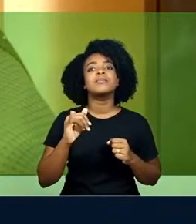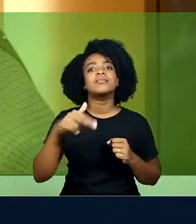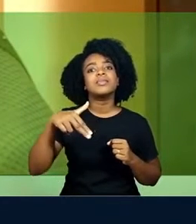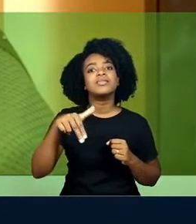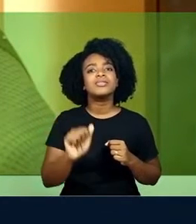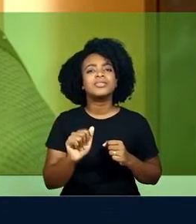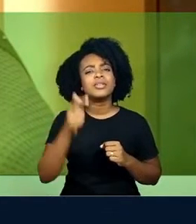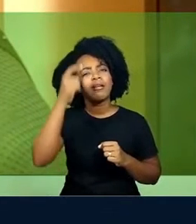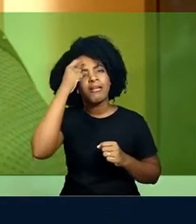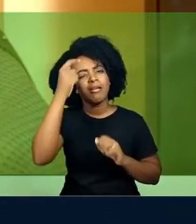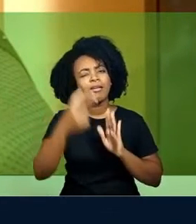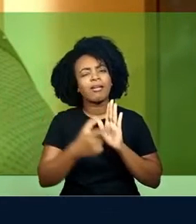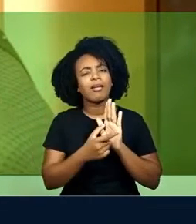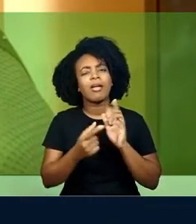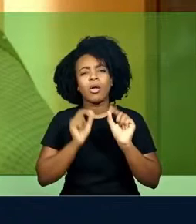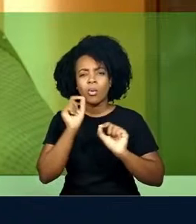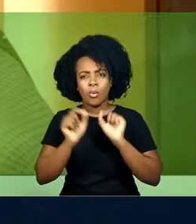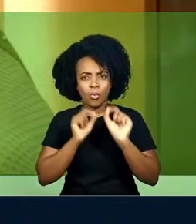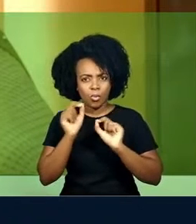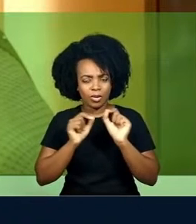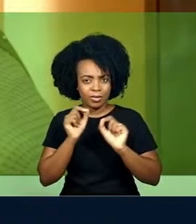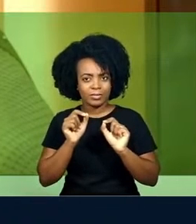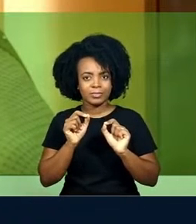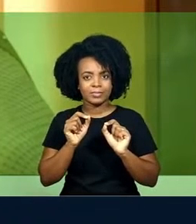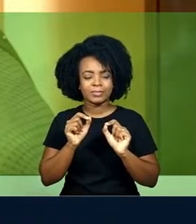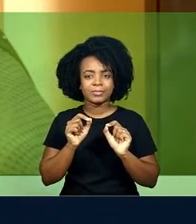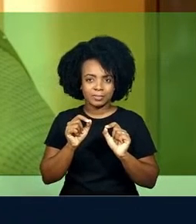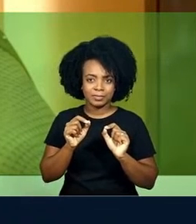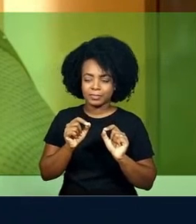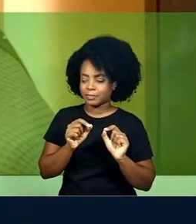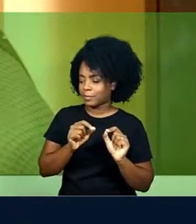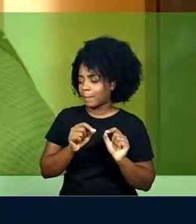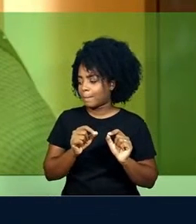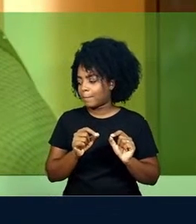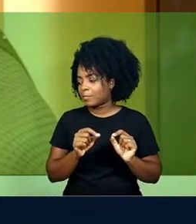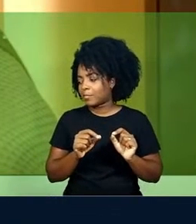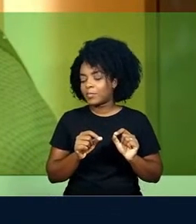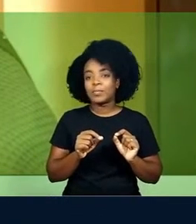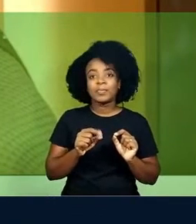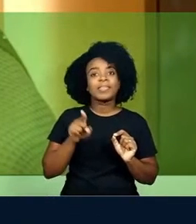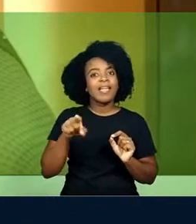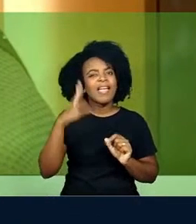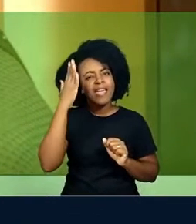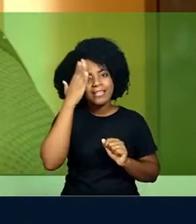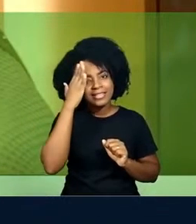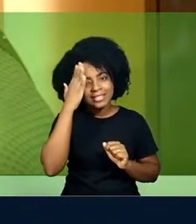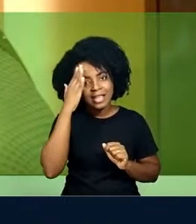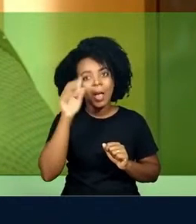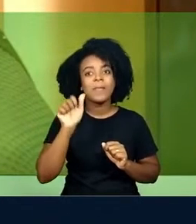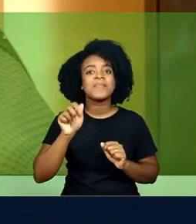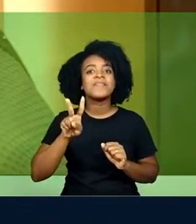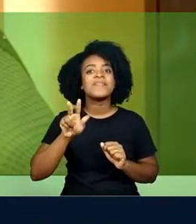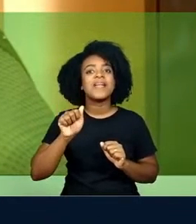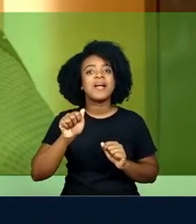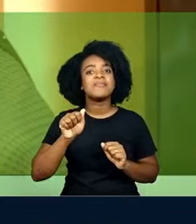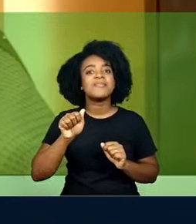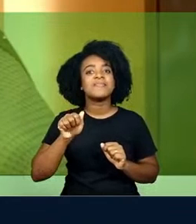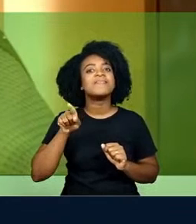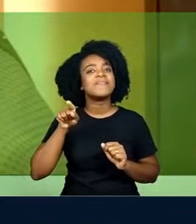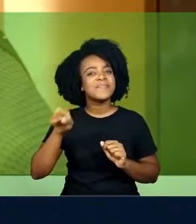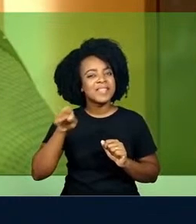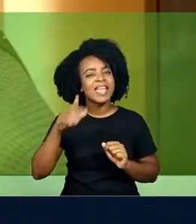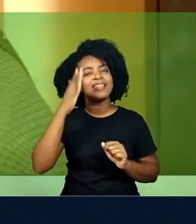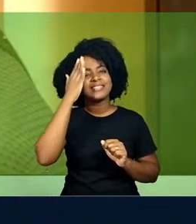inteligência artificial do filme. Ao contrário dos replicantes, ela sabe que é uma inteligência artificial. Seu criador é Nato,